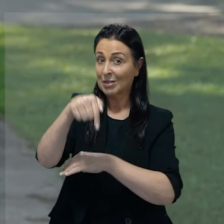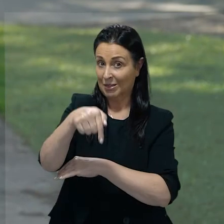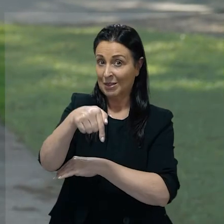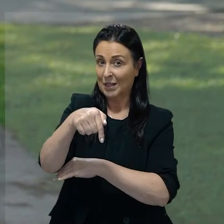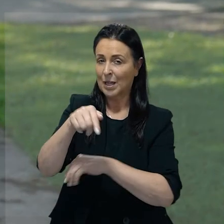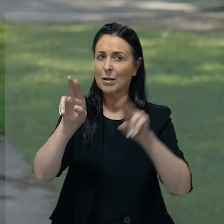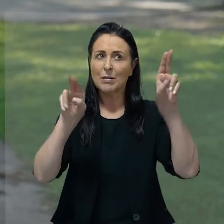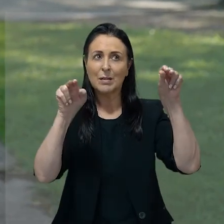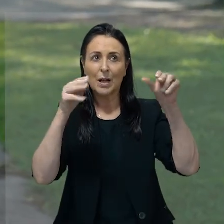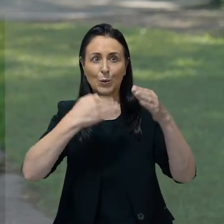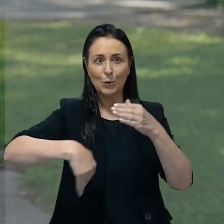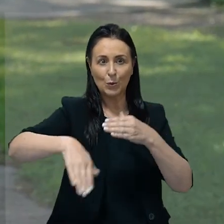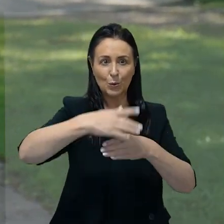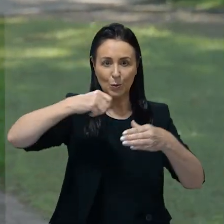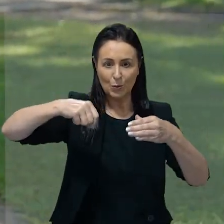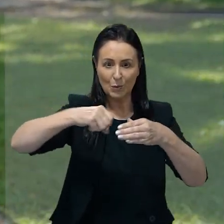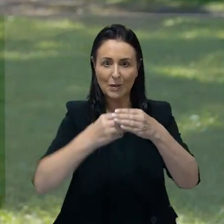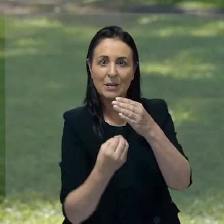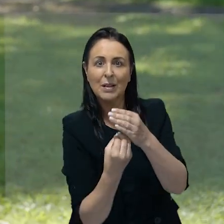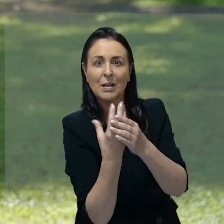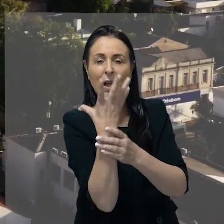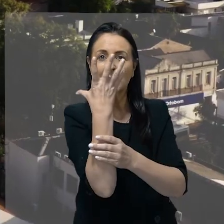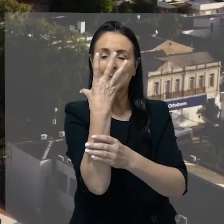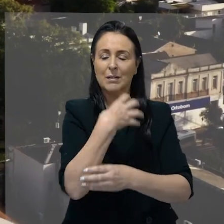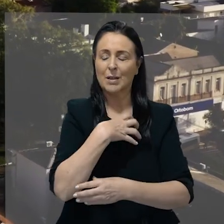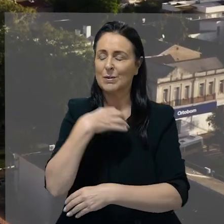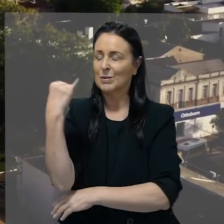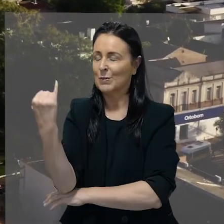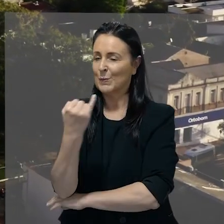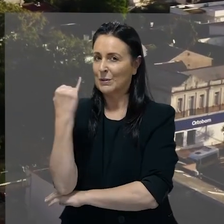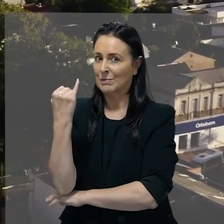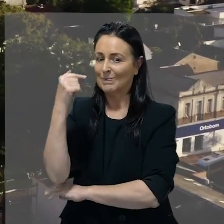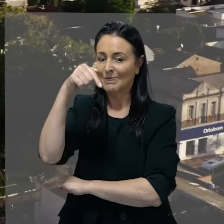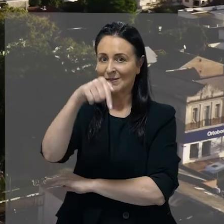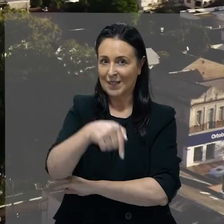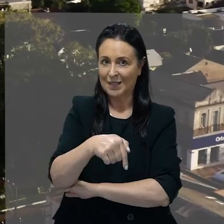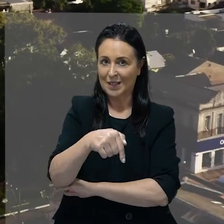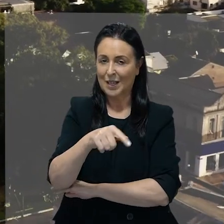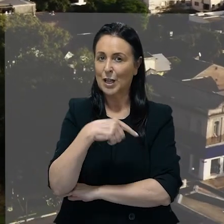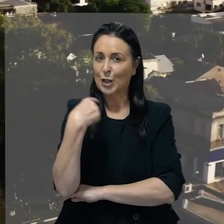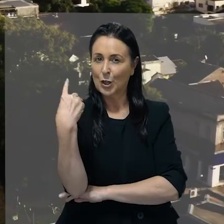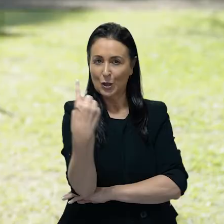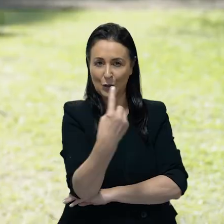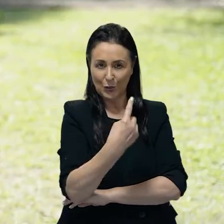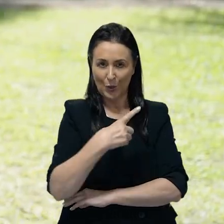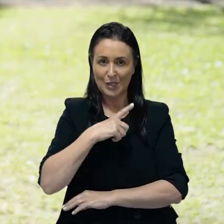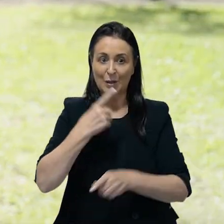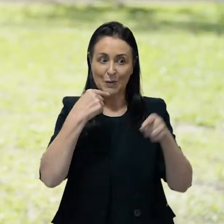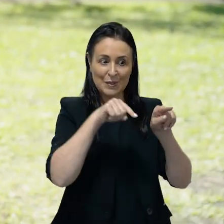Aqui, o ditado tudo o que se planta cresce tem um grande sentido. Aqui, a gente planta